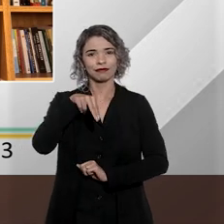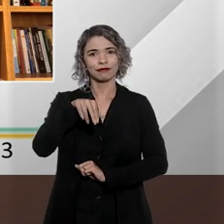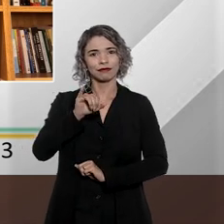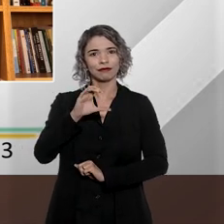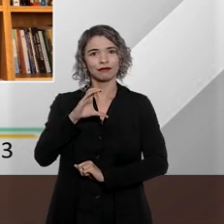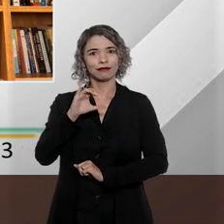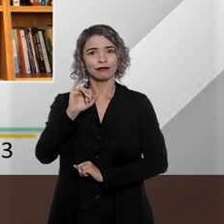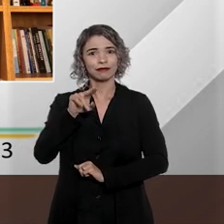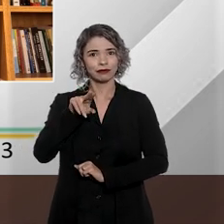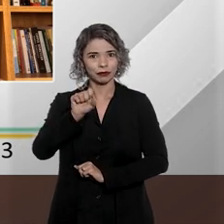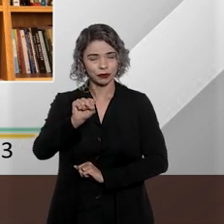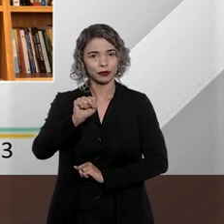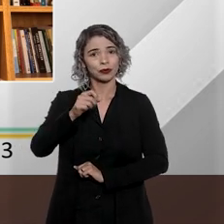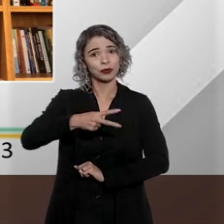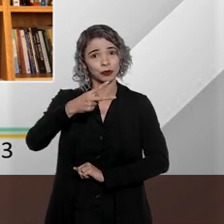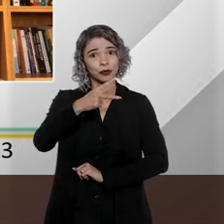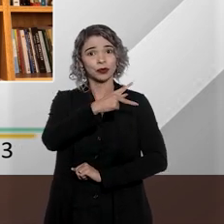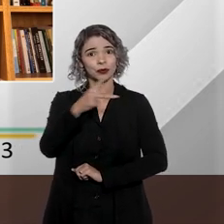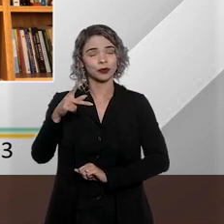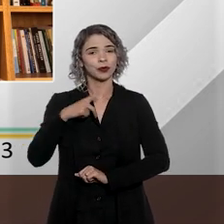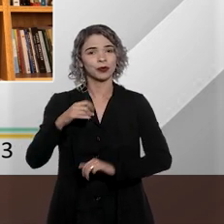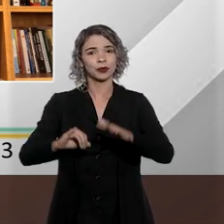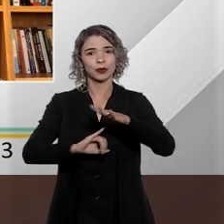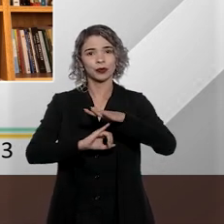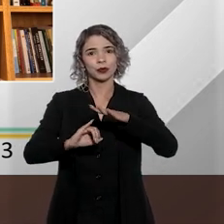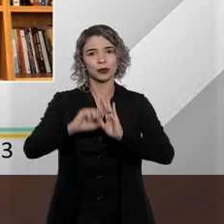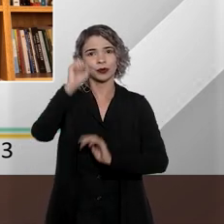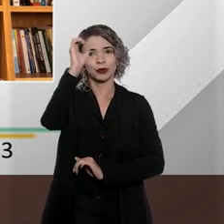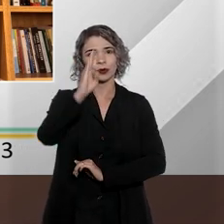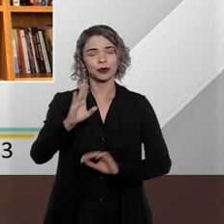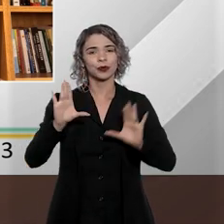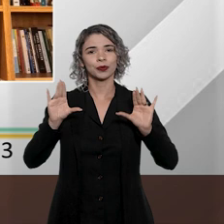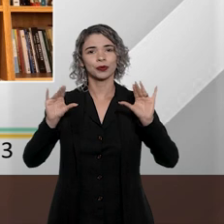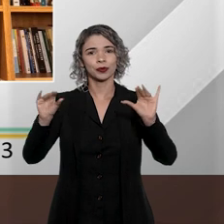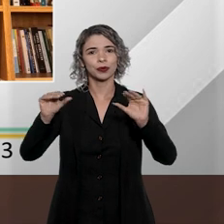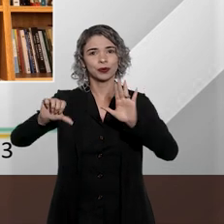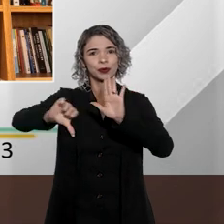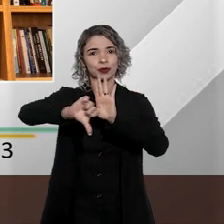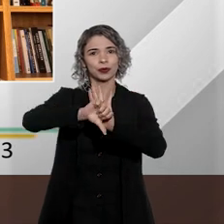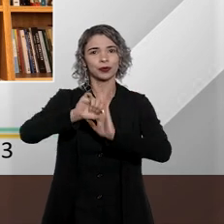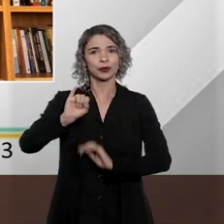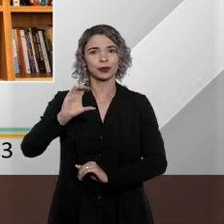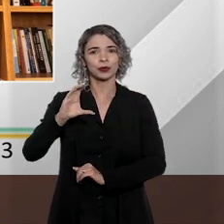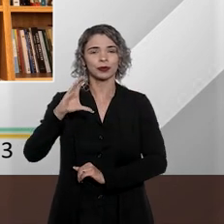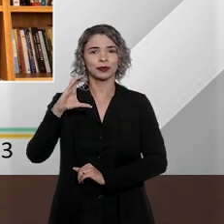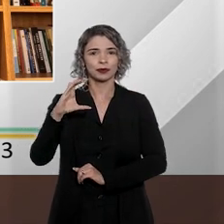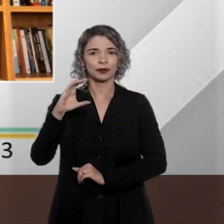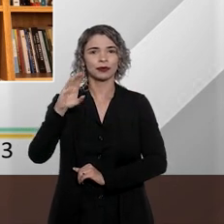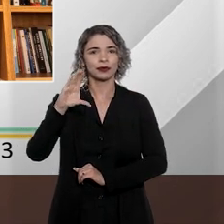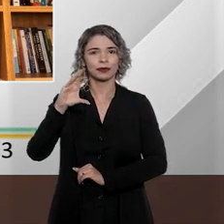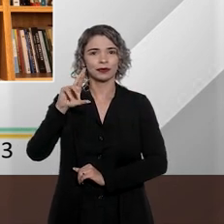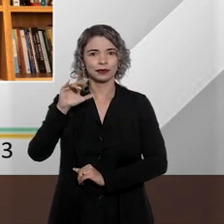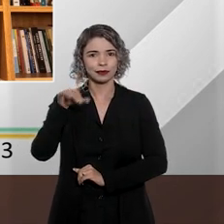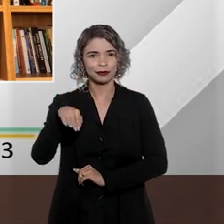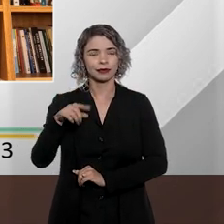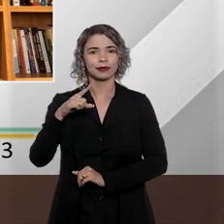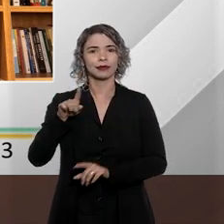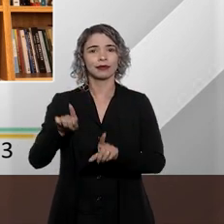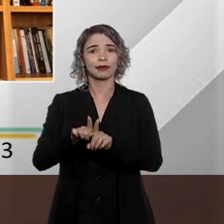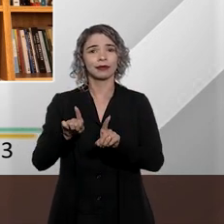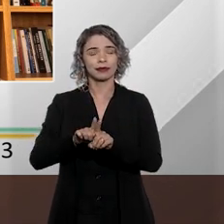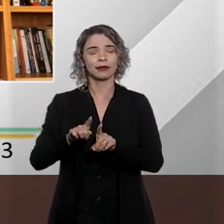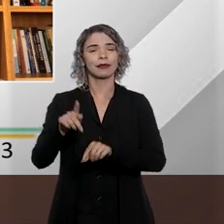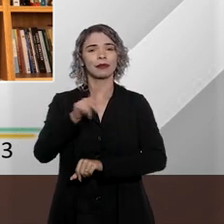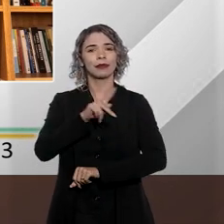Assunção. Ele é vice-presidente do Instituto Brasileiro de Ciências Criminais, o IBCCrim. Também é professor de processo